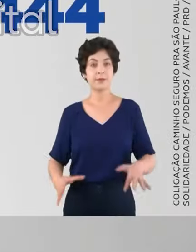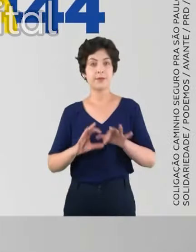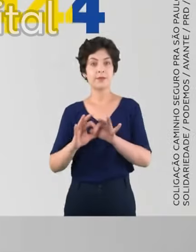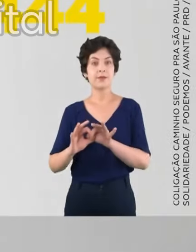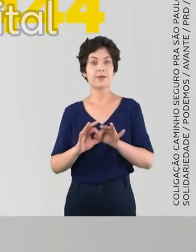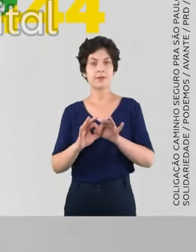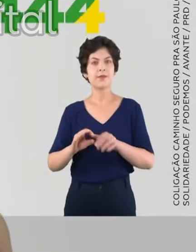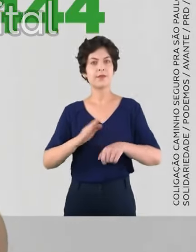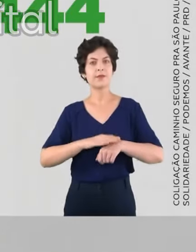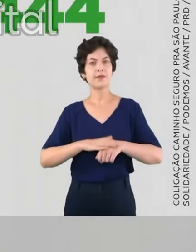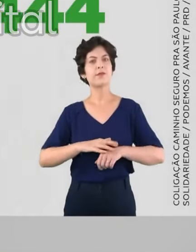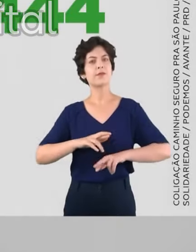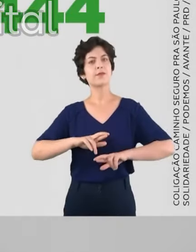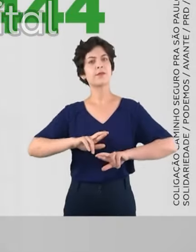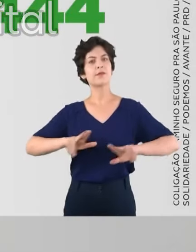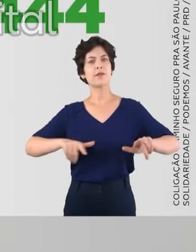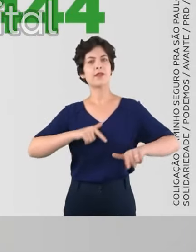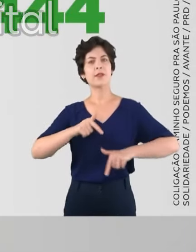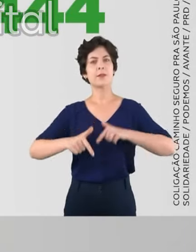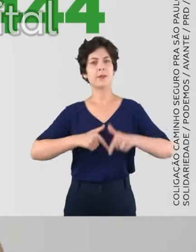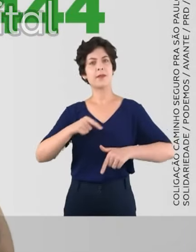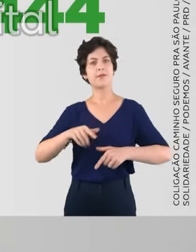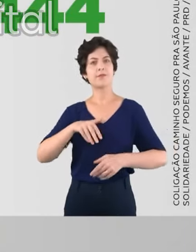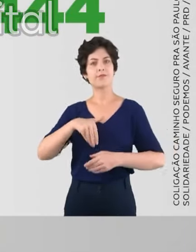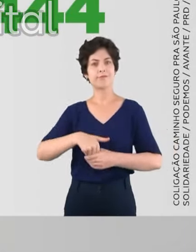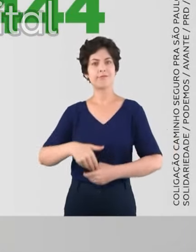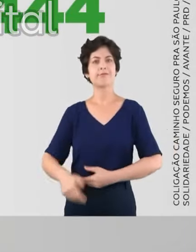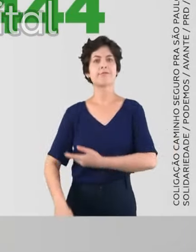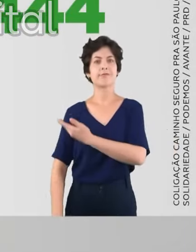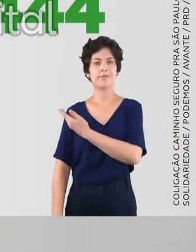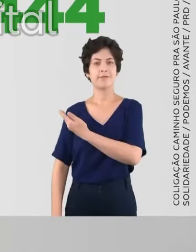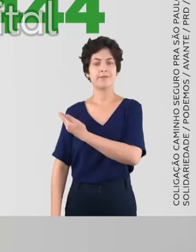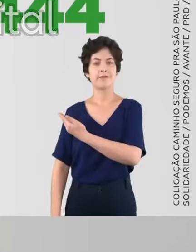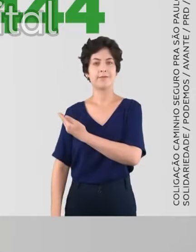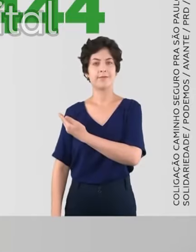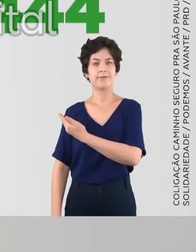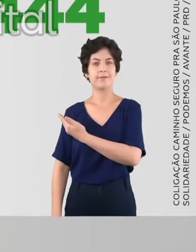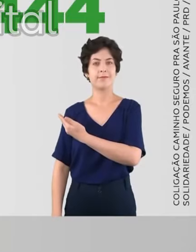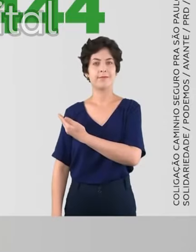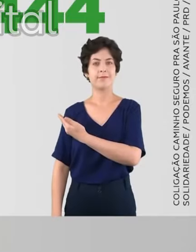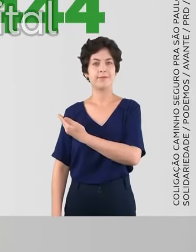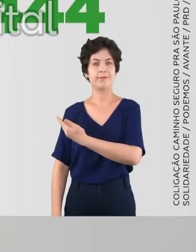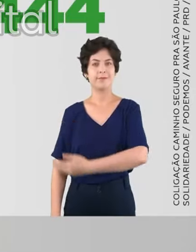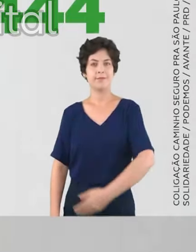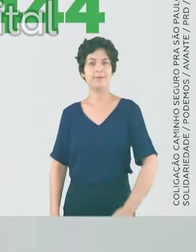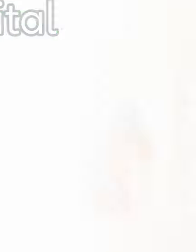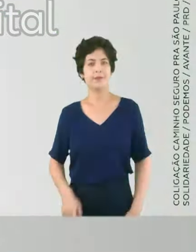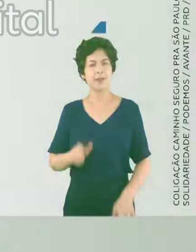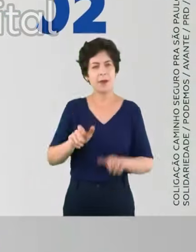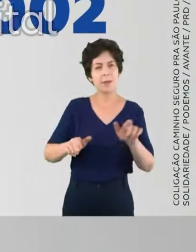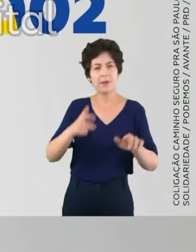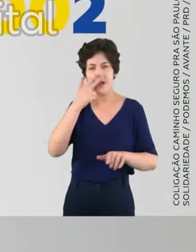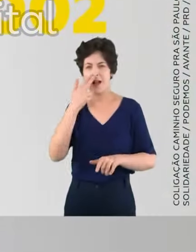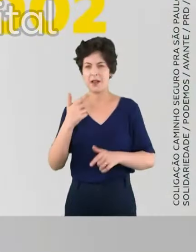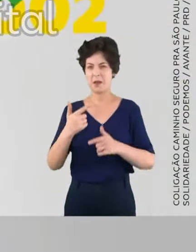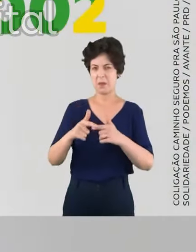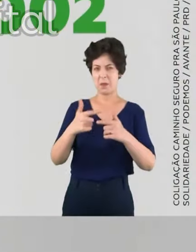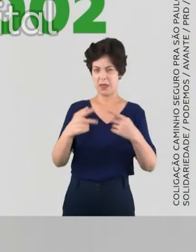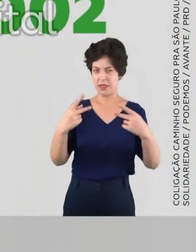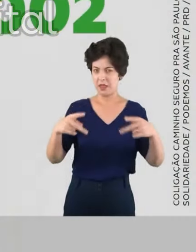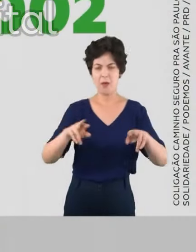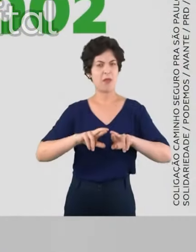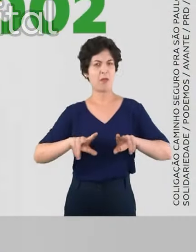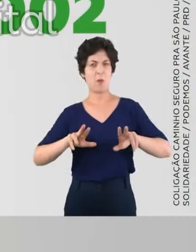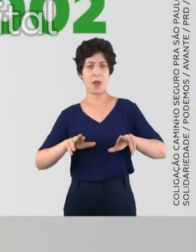Juntos e conectados faremos toda a diferença pela comunidade. Vote Fabinho Rocha 70444. As pessoas acham